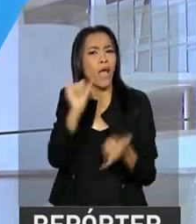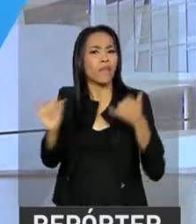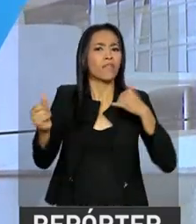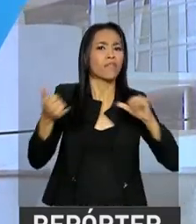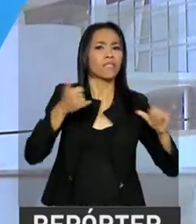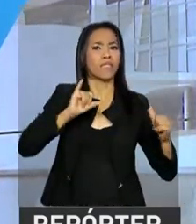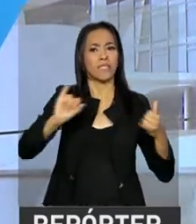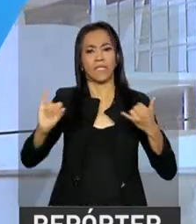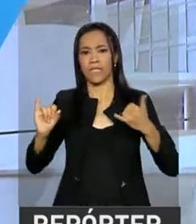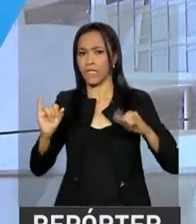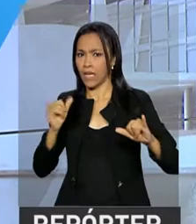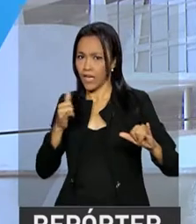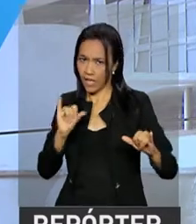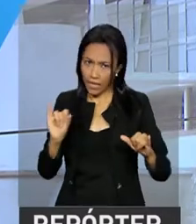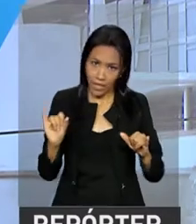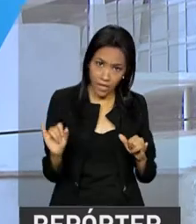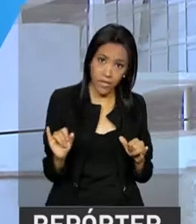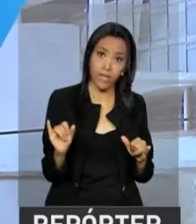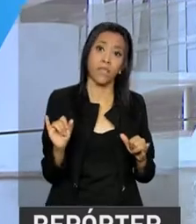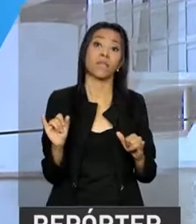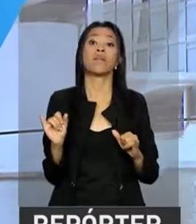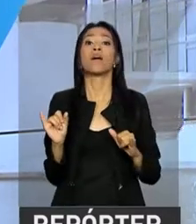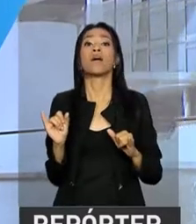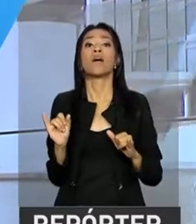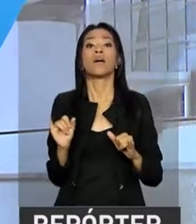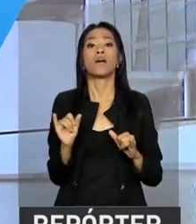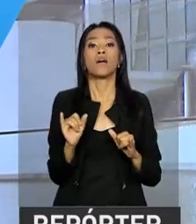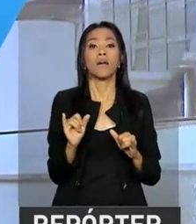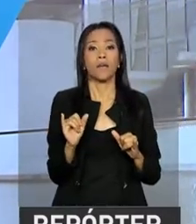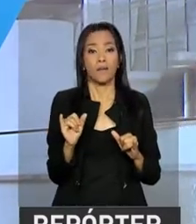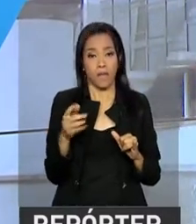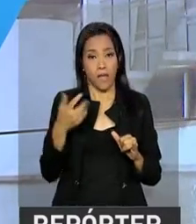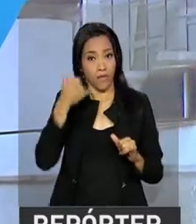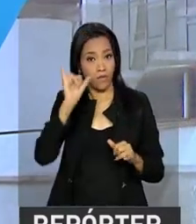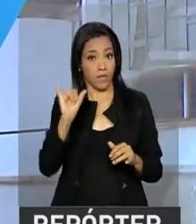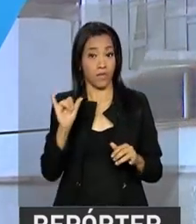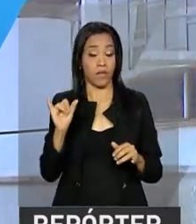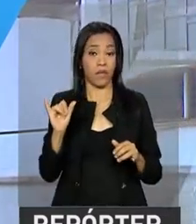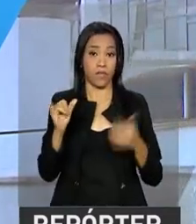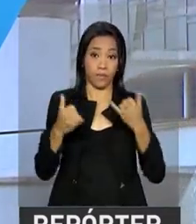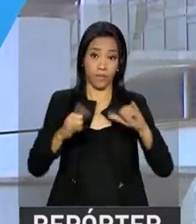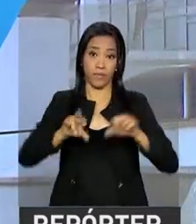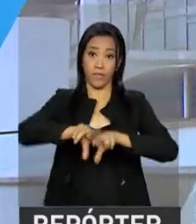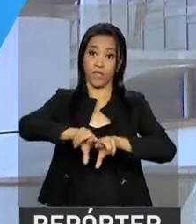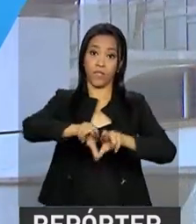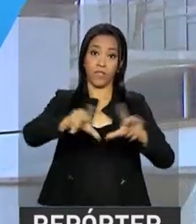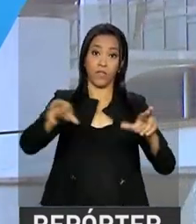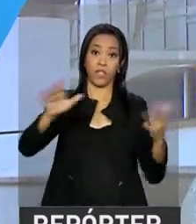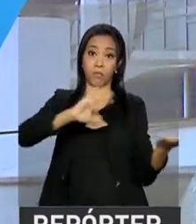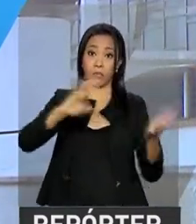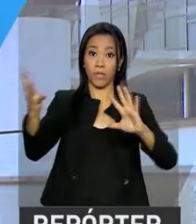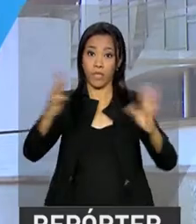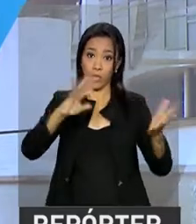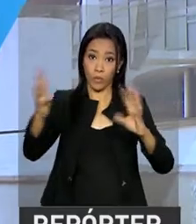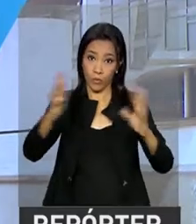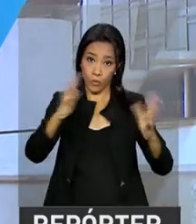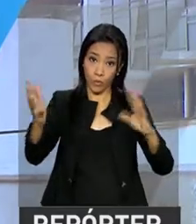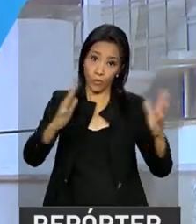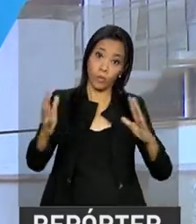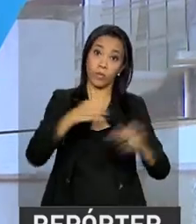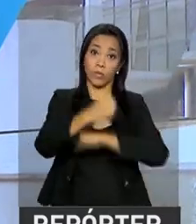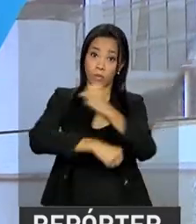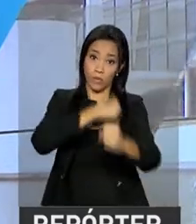que diferentes épocas do ano exercem